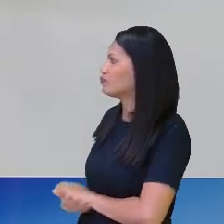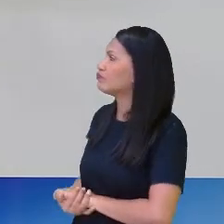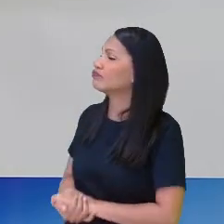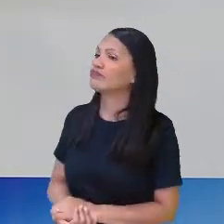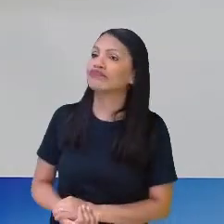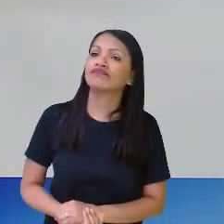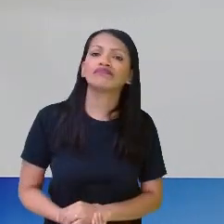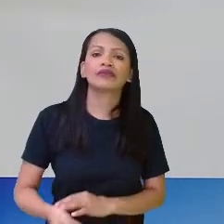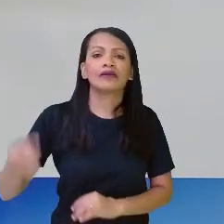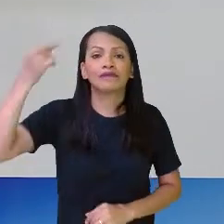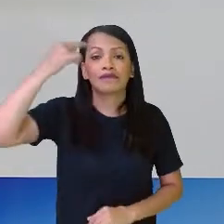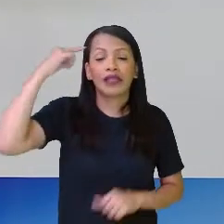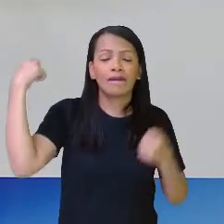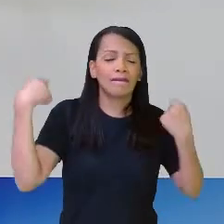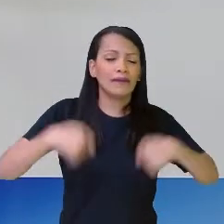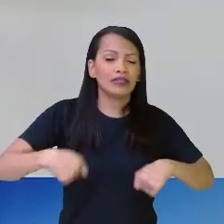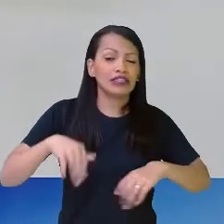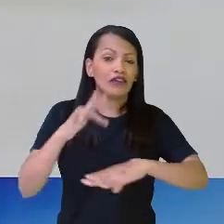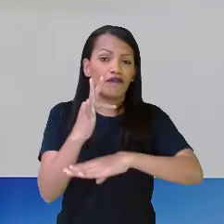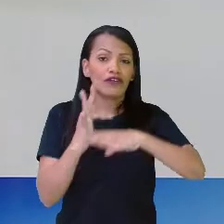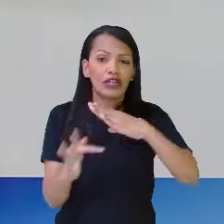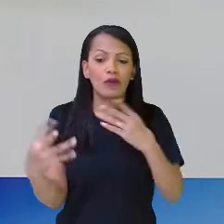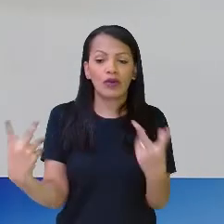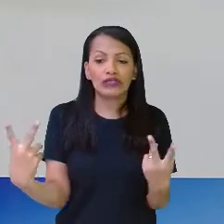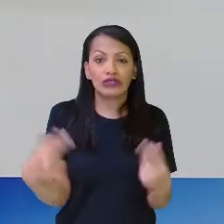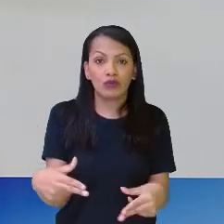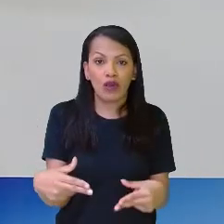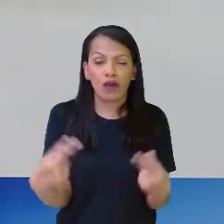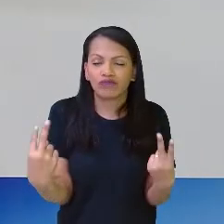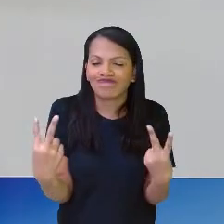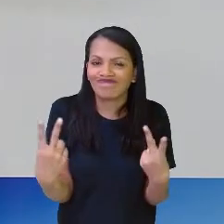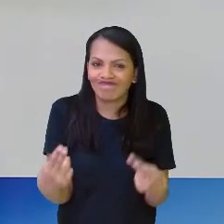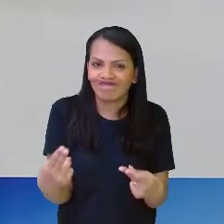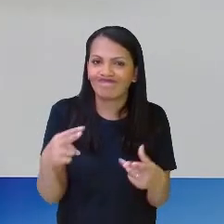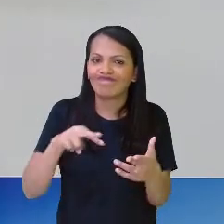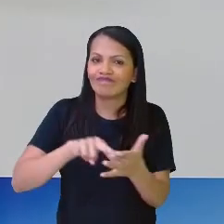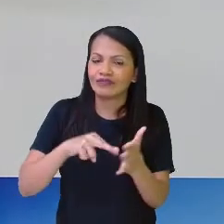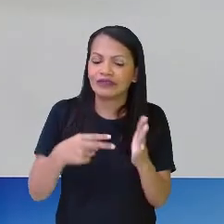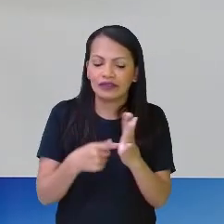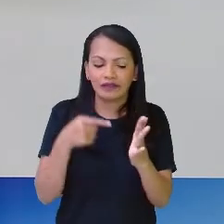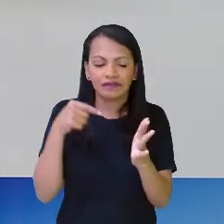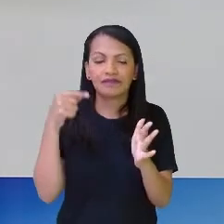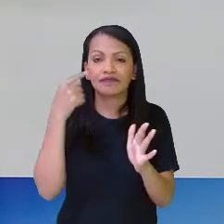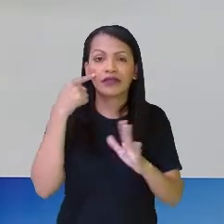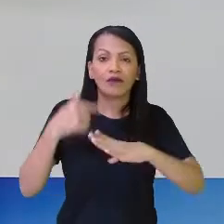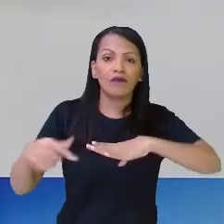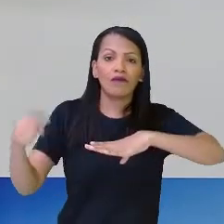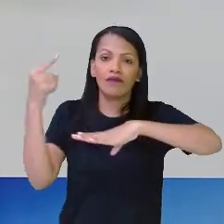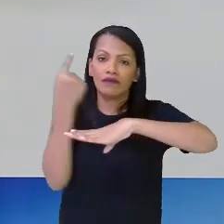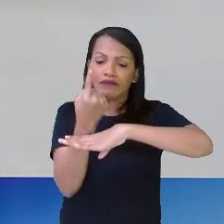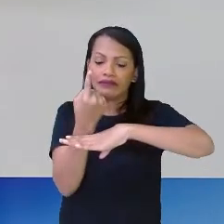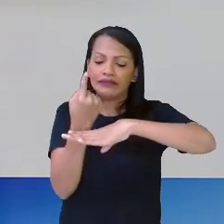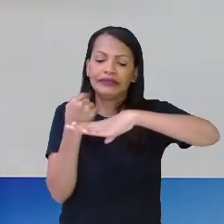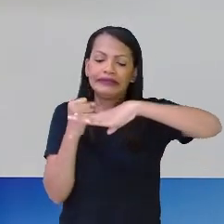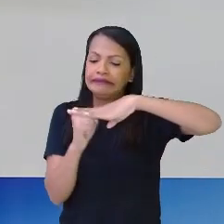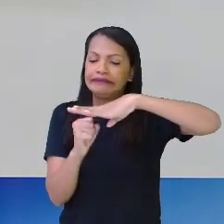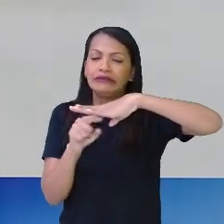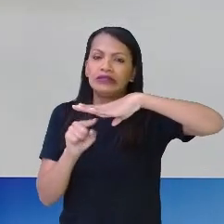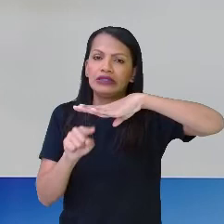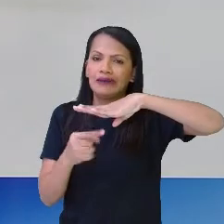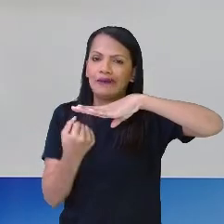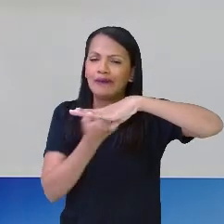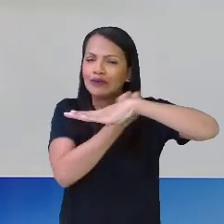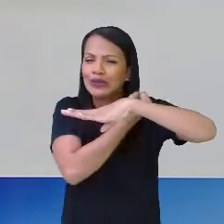Então, coloque isso na cabeça. O número da fração que está embaixo significa em quantas partes eu estou dividindo o meu inteiro,